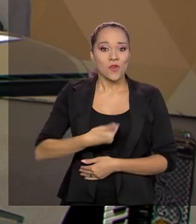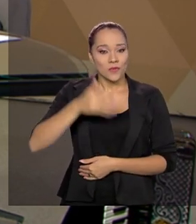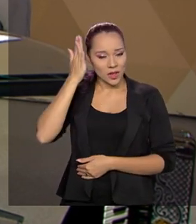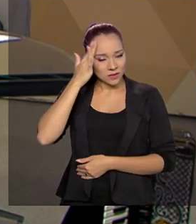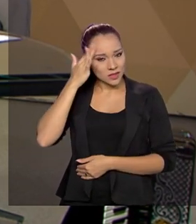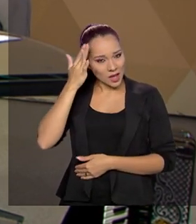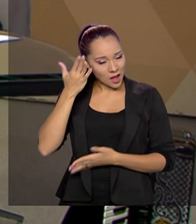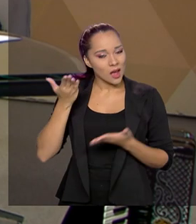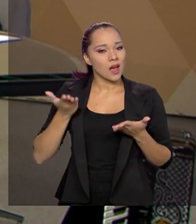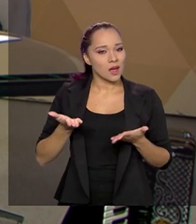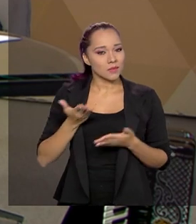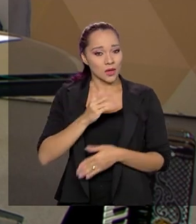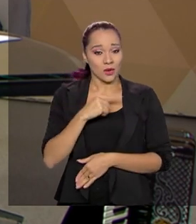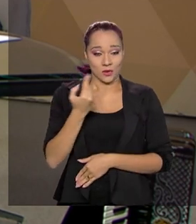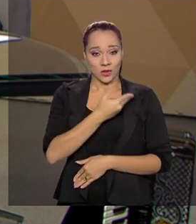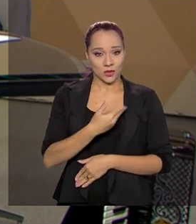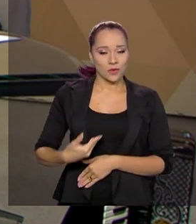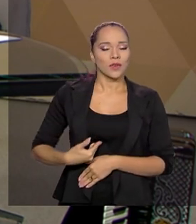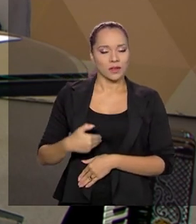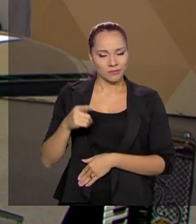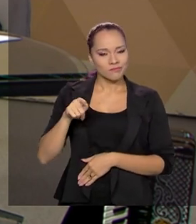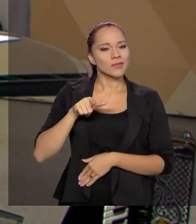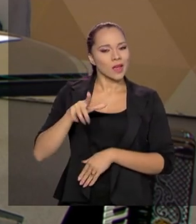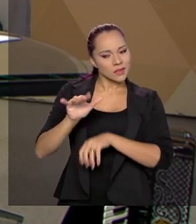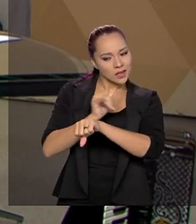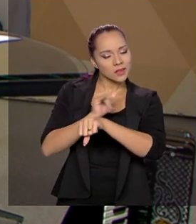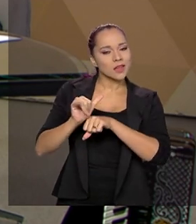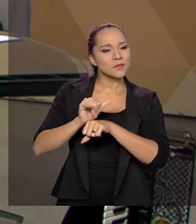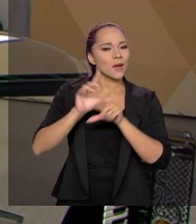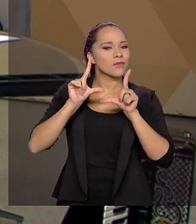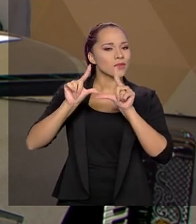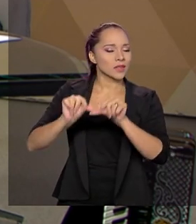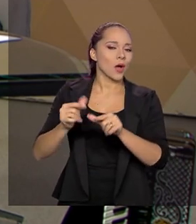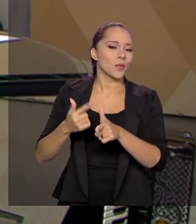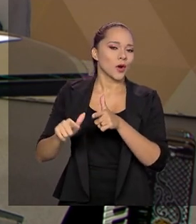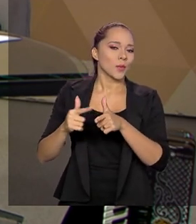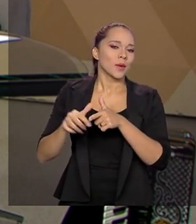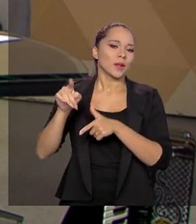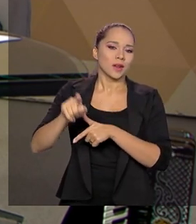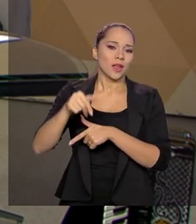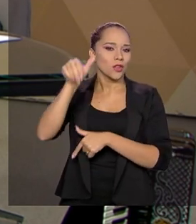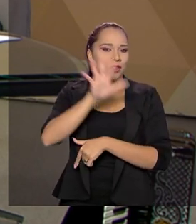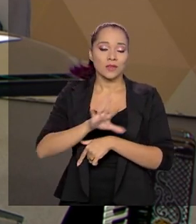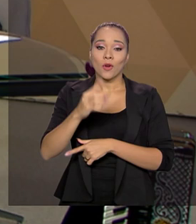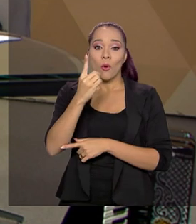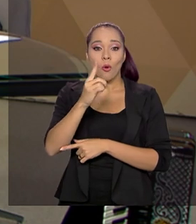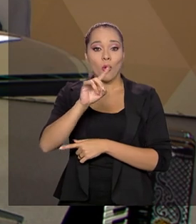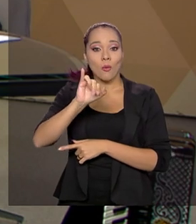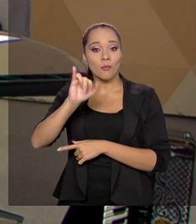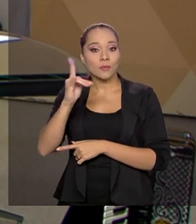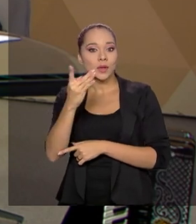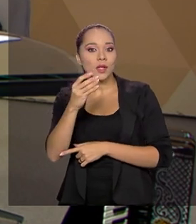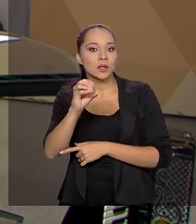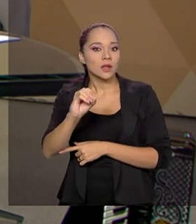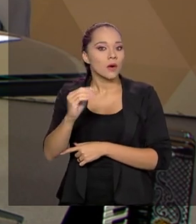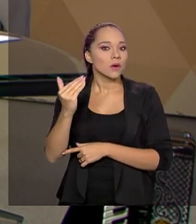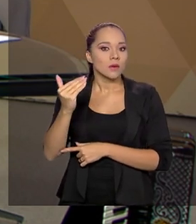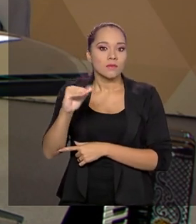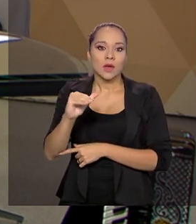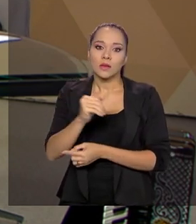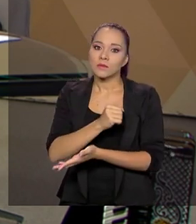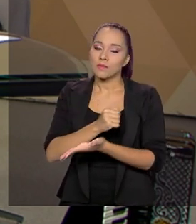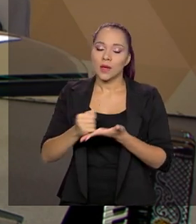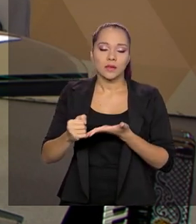atitudes para que isso daí diminua o sofrimento nordestino, porque foi em torno de um bilhão e meio que a economia deixou de girar no